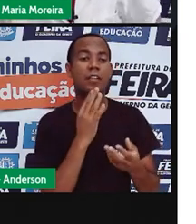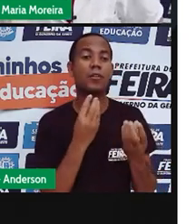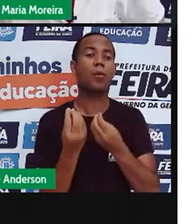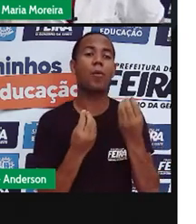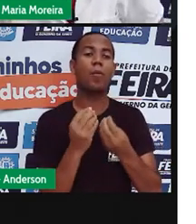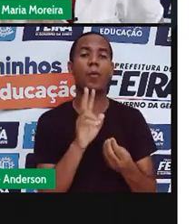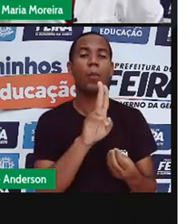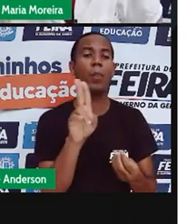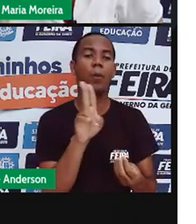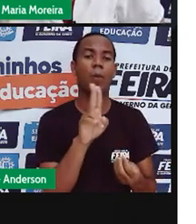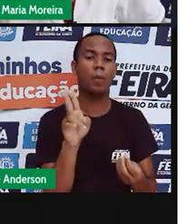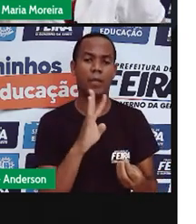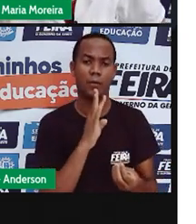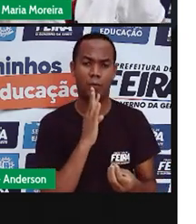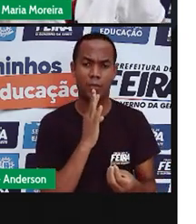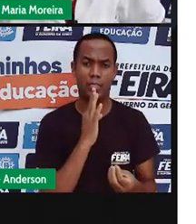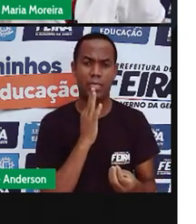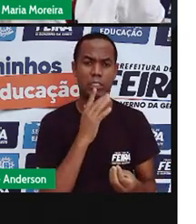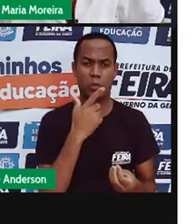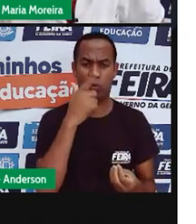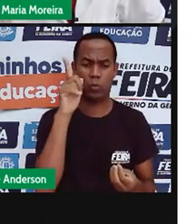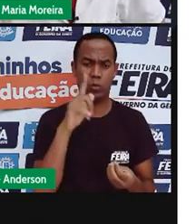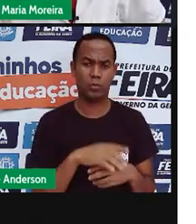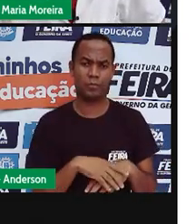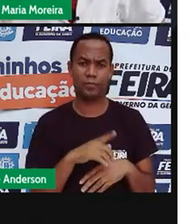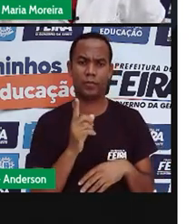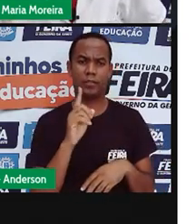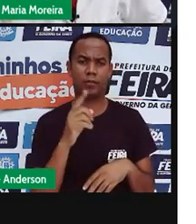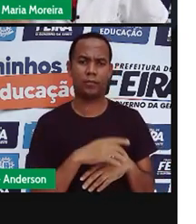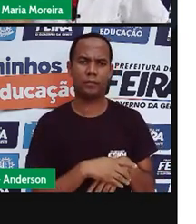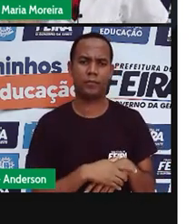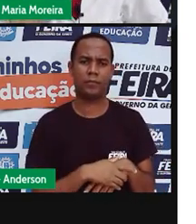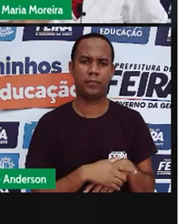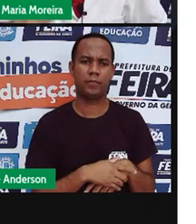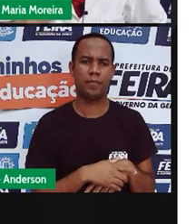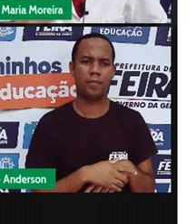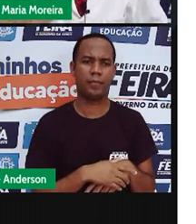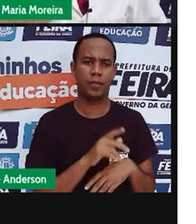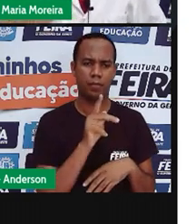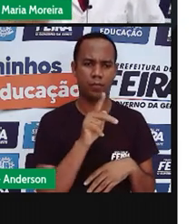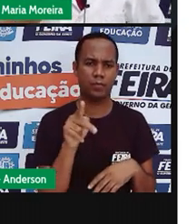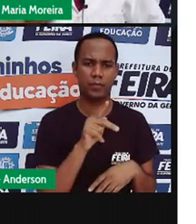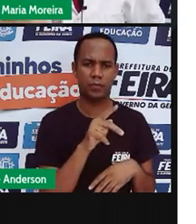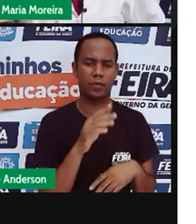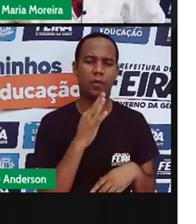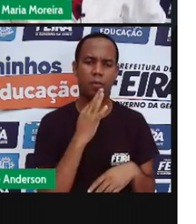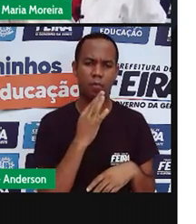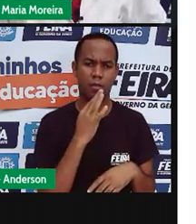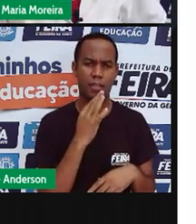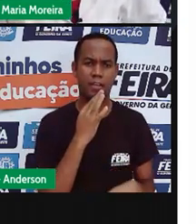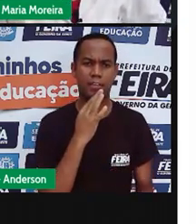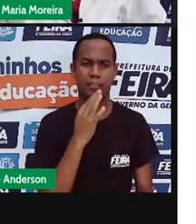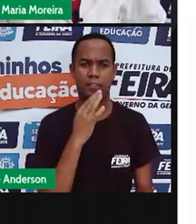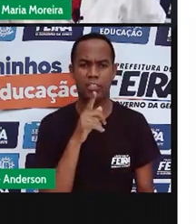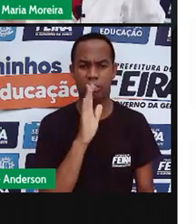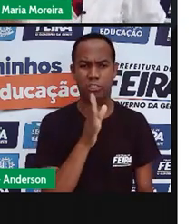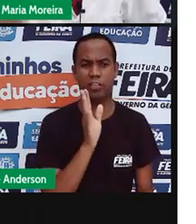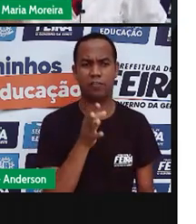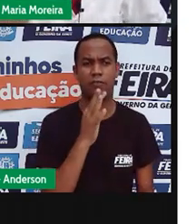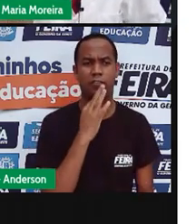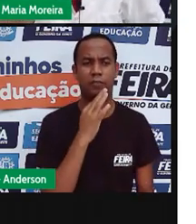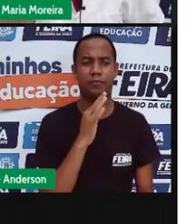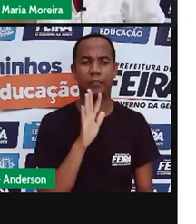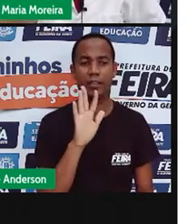viram essa brincadeira? Conhecem como outro nome? E aí? A pró conhece como capitão. Anderson disse que também já a conhecia.